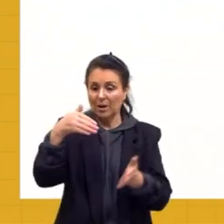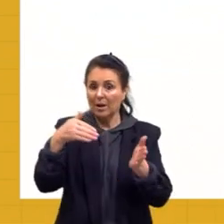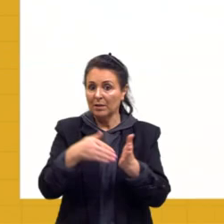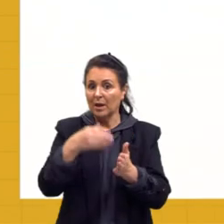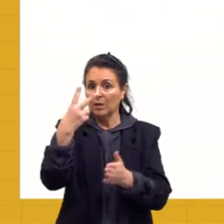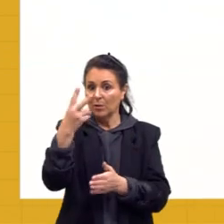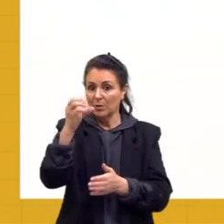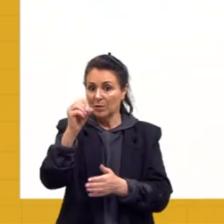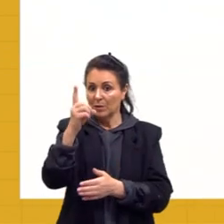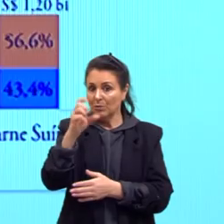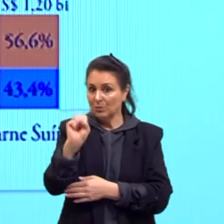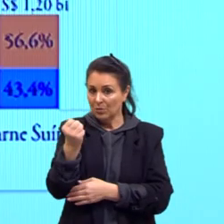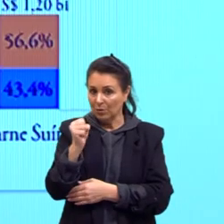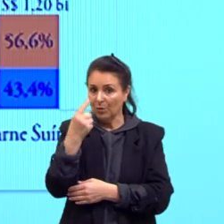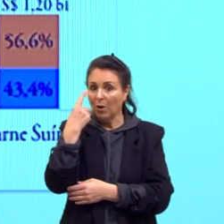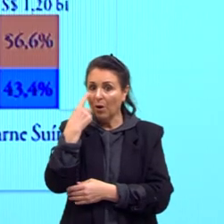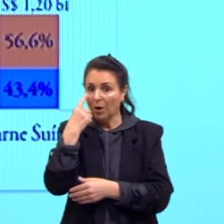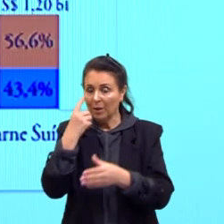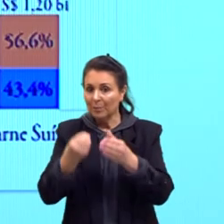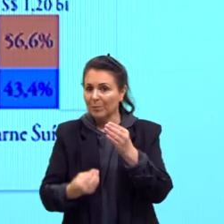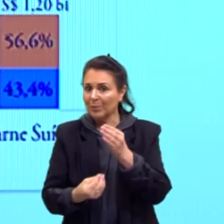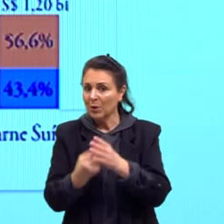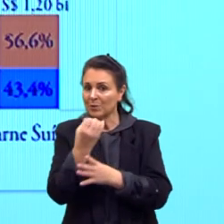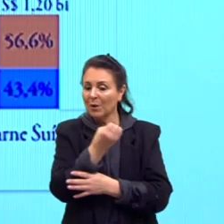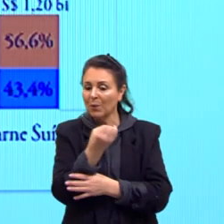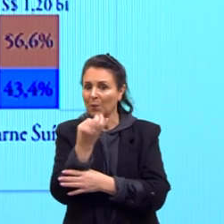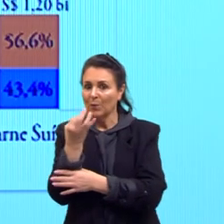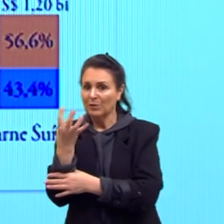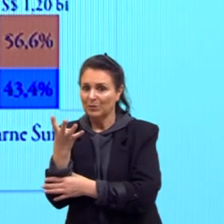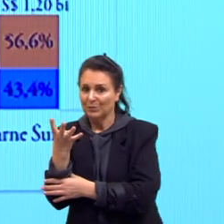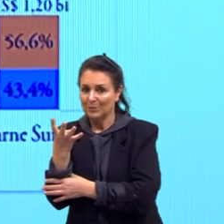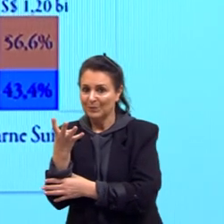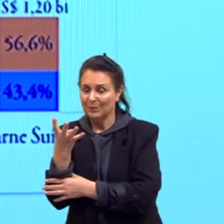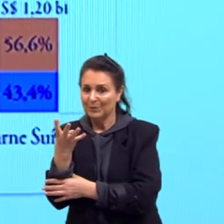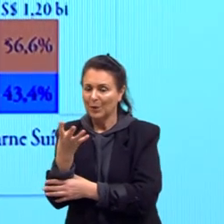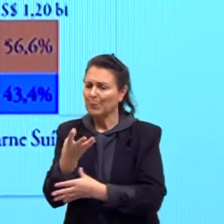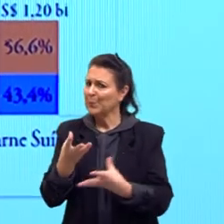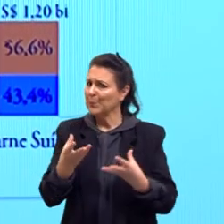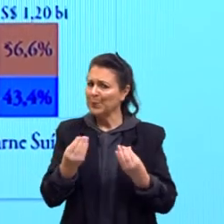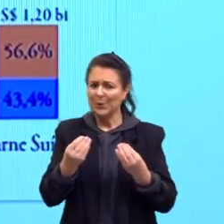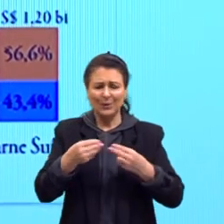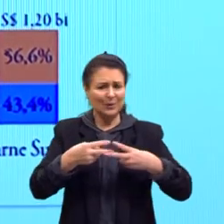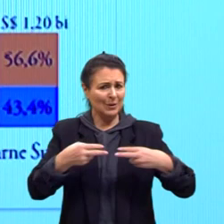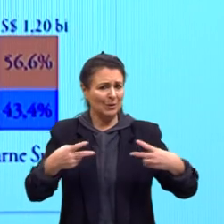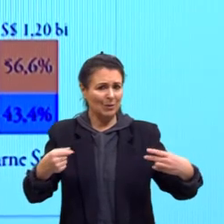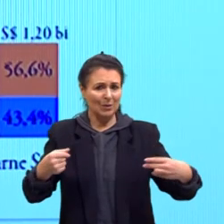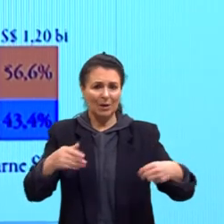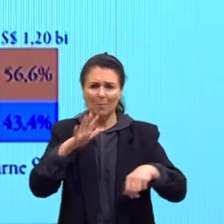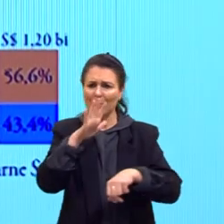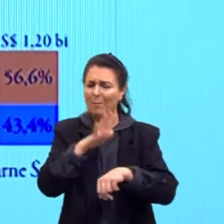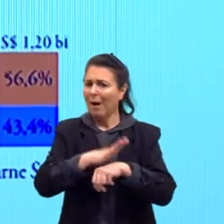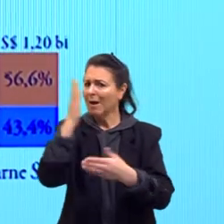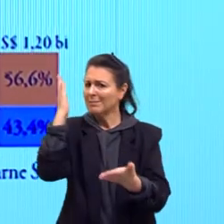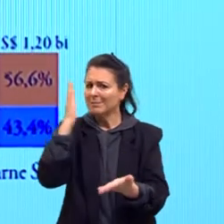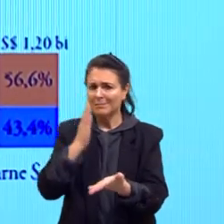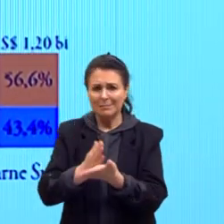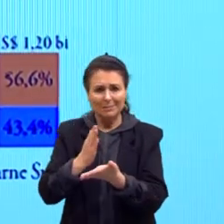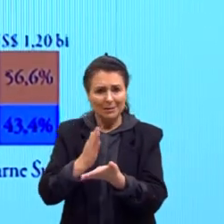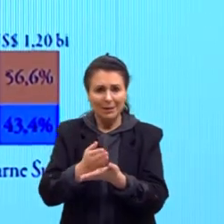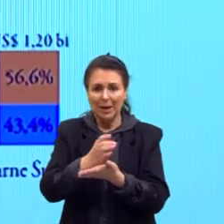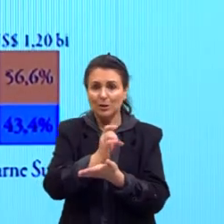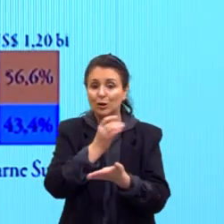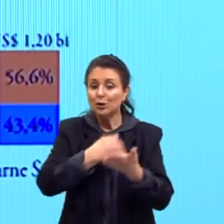que a gente está produzindo daquelas commodities, tá. Nós estamos produzindo muita coisa. Então, mais da metade do que a gente